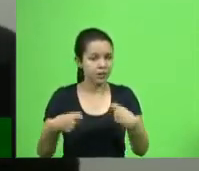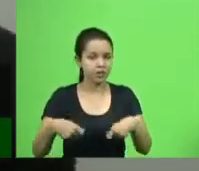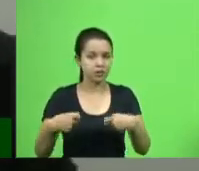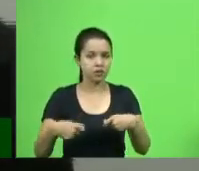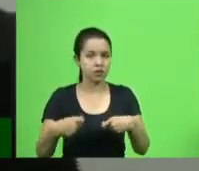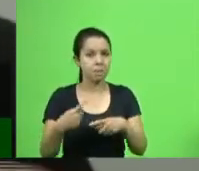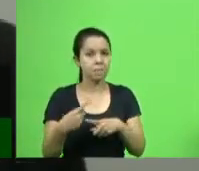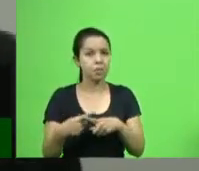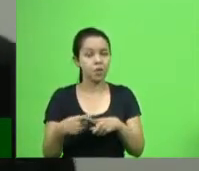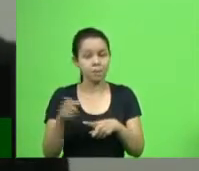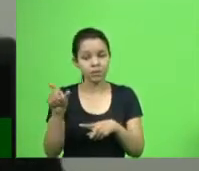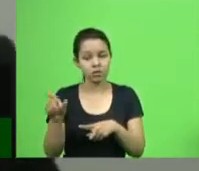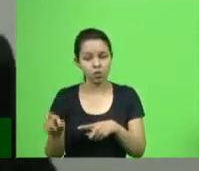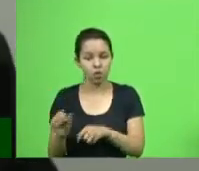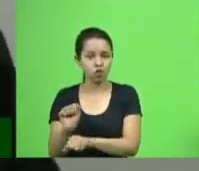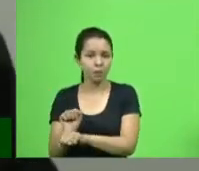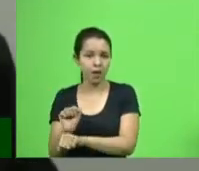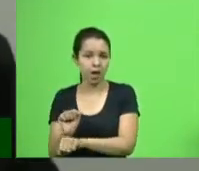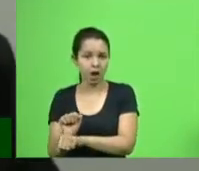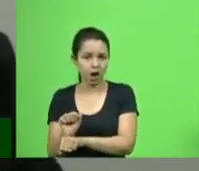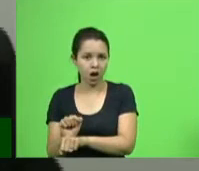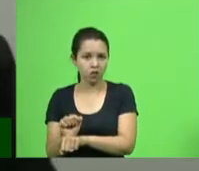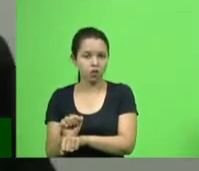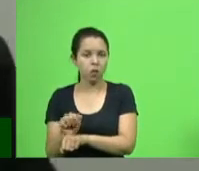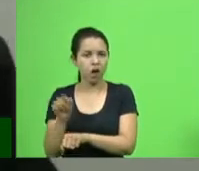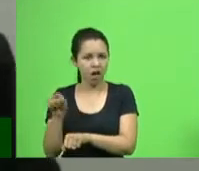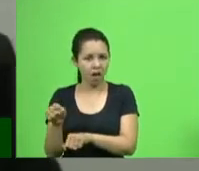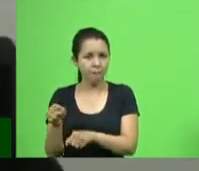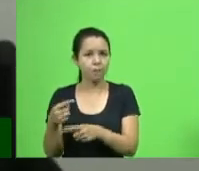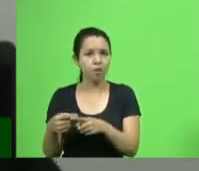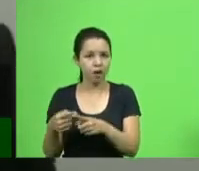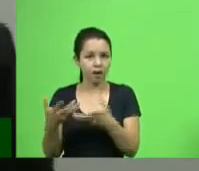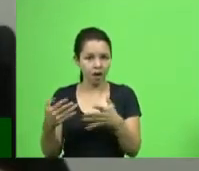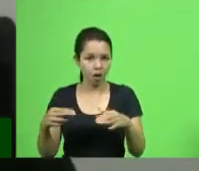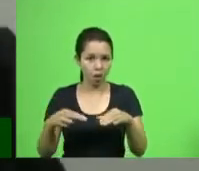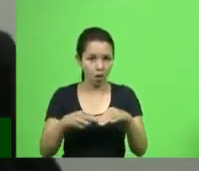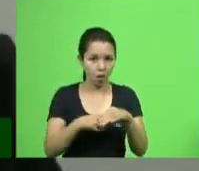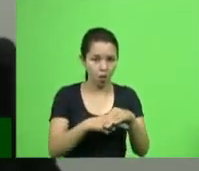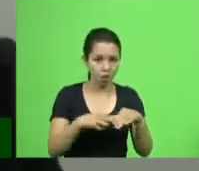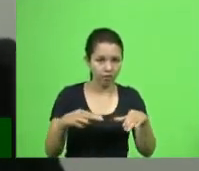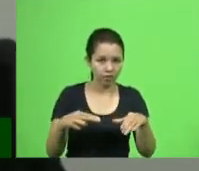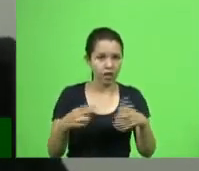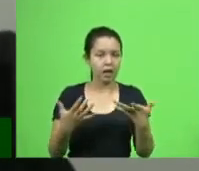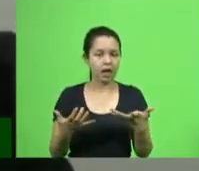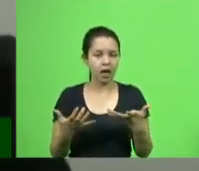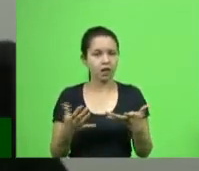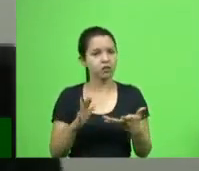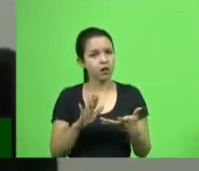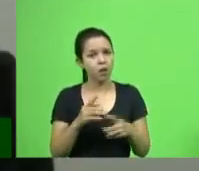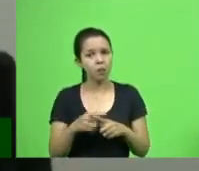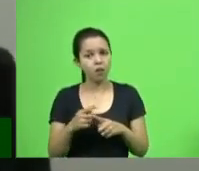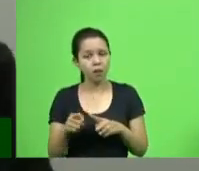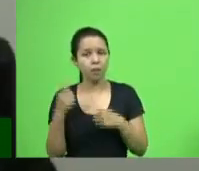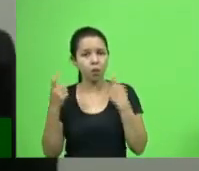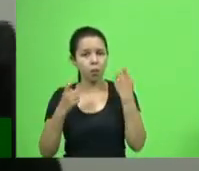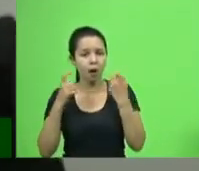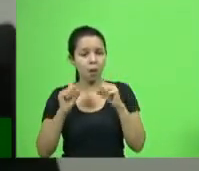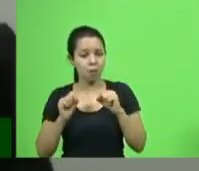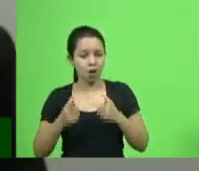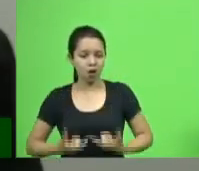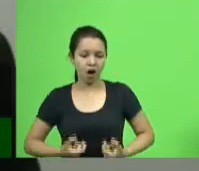ele está lá, não porque ele quer fazer o exame de tomografia, mas porque pode ter um indício de câncer, por exemplo. E o hospital